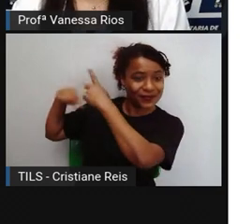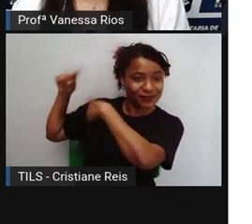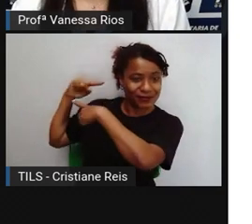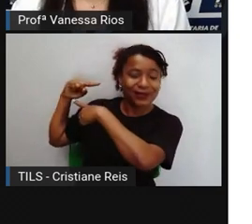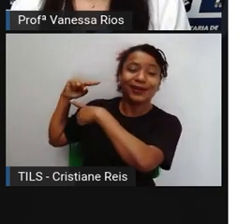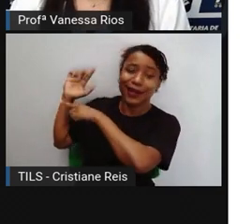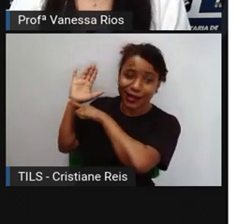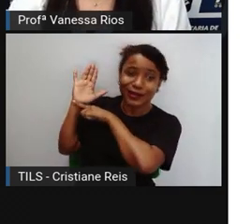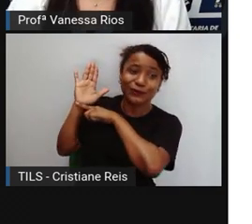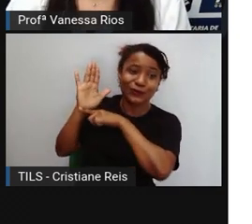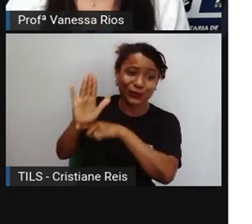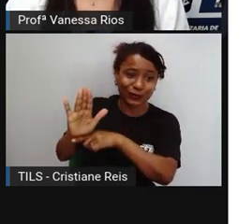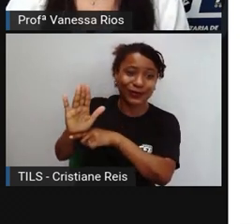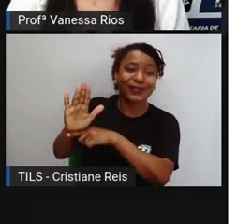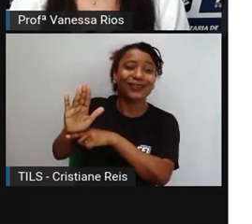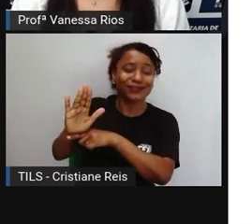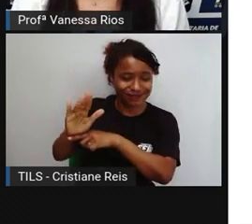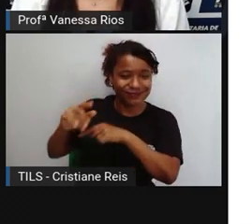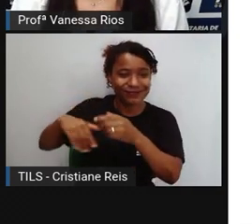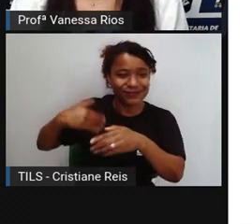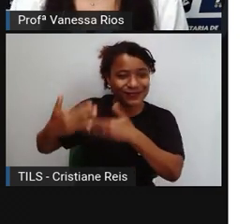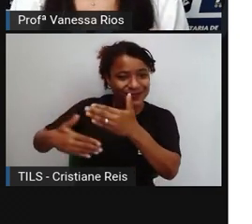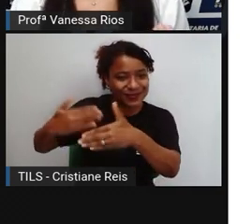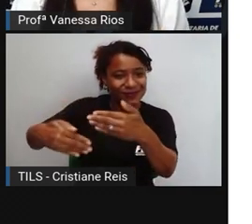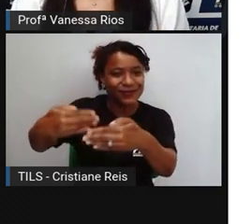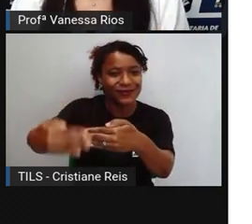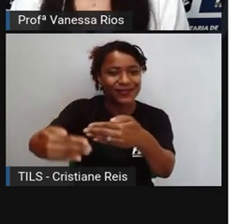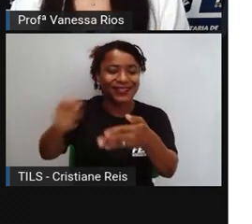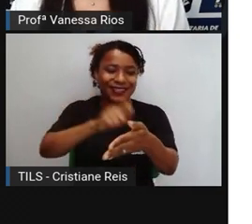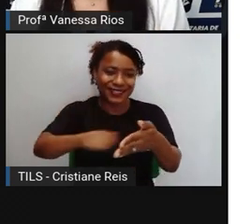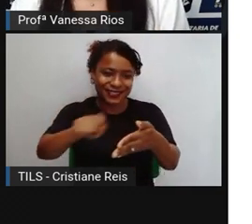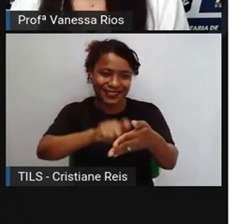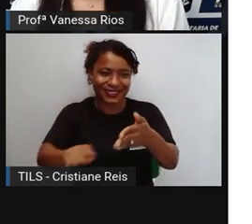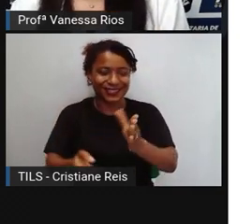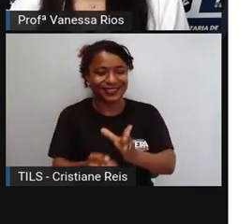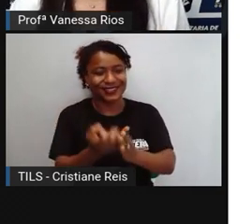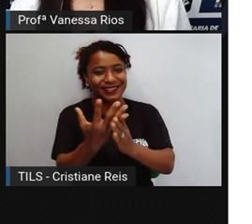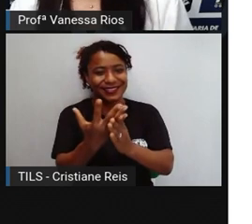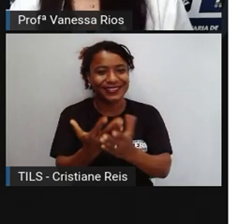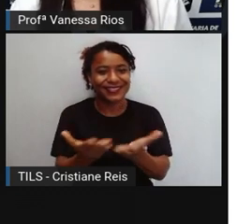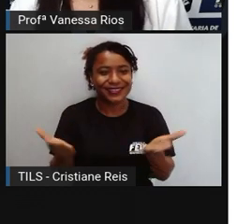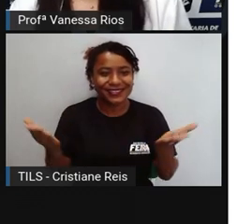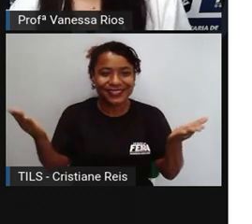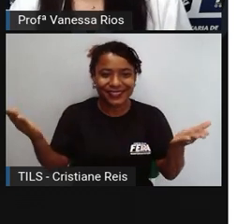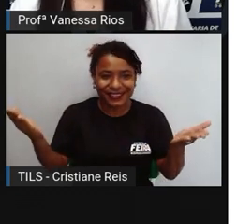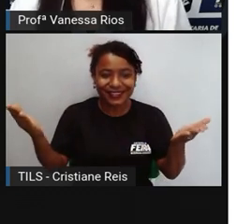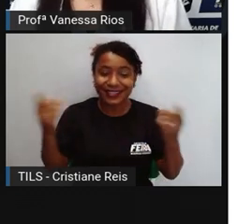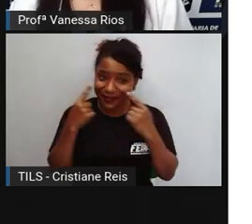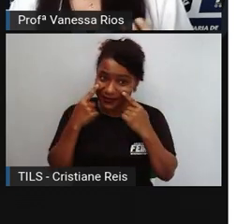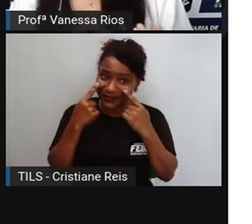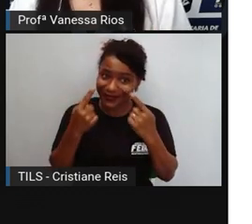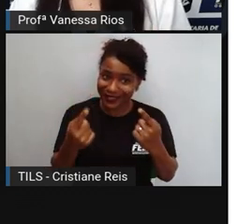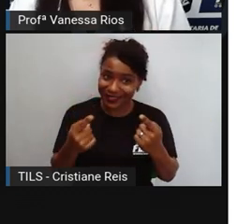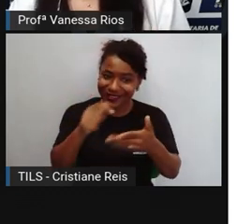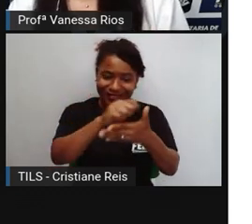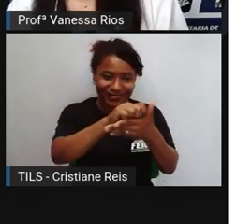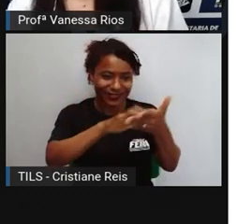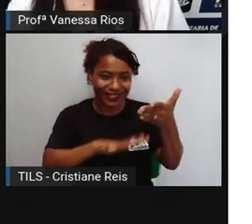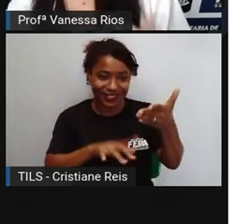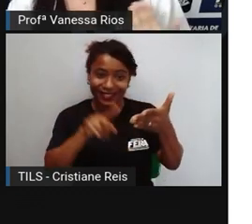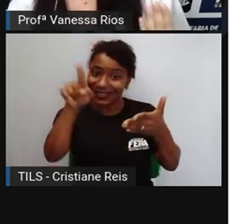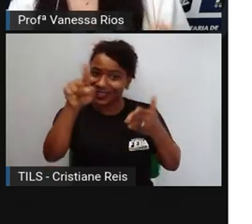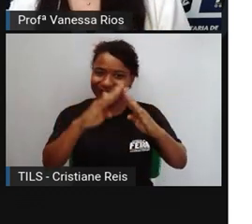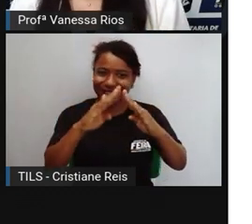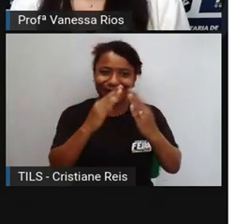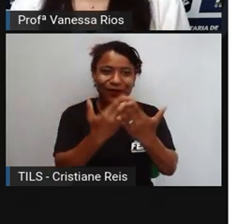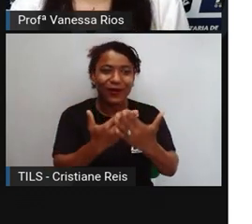se vem aí definindo e explicando a escrita. Então, de olho na atividade que o seu professor ou